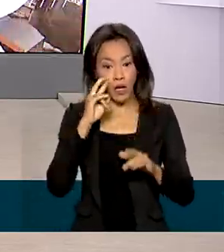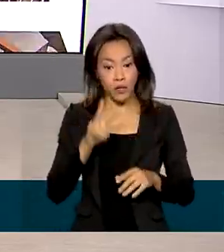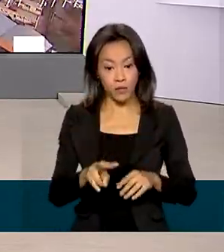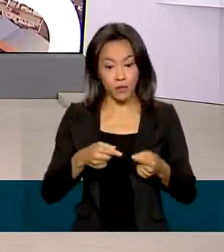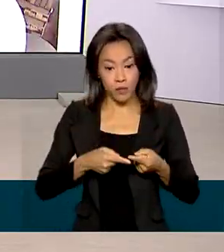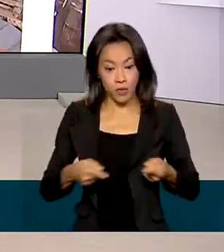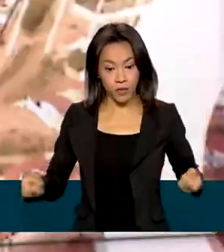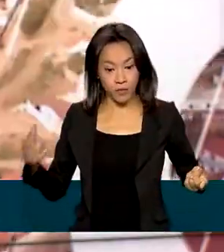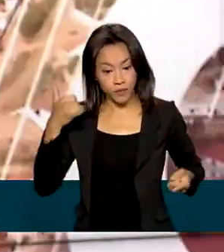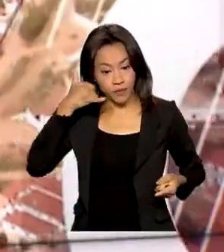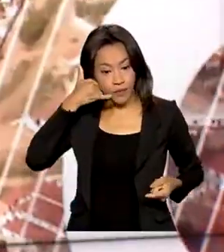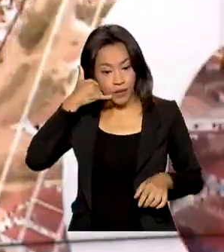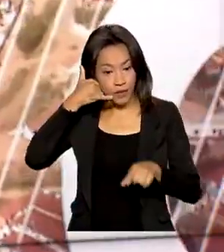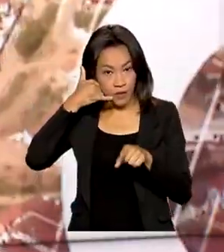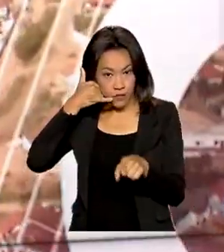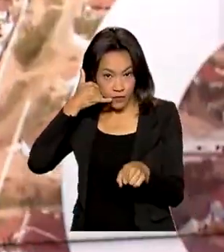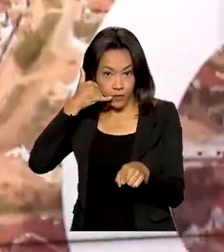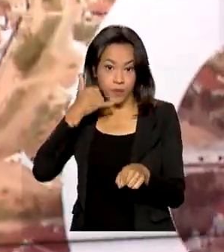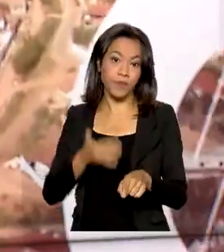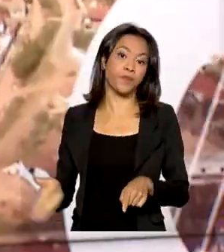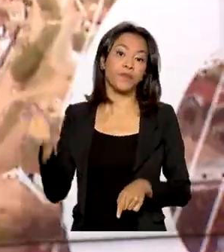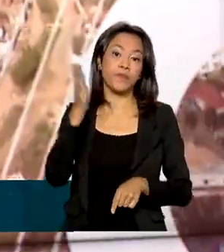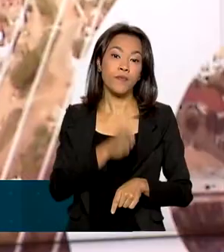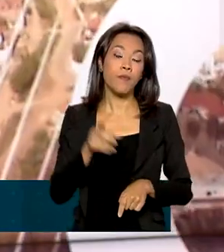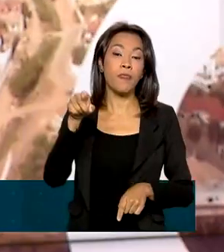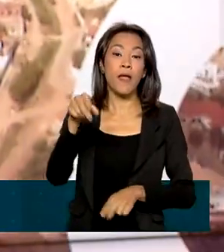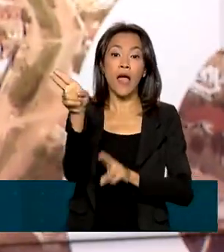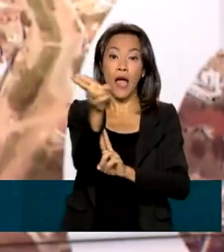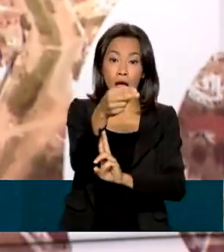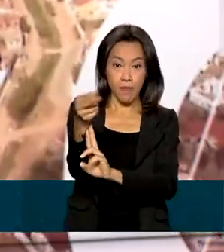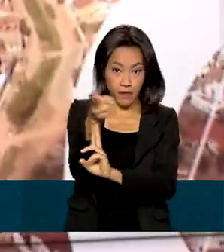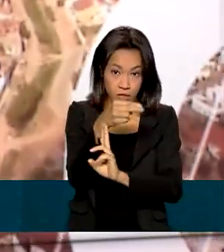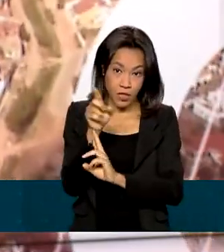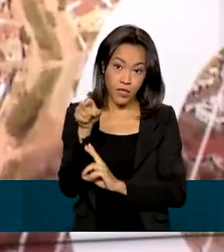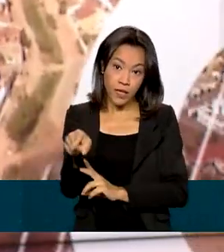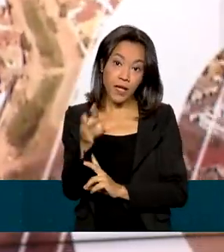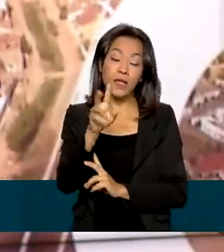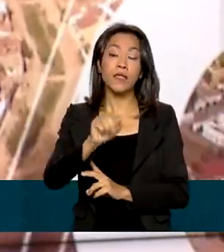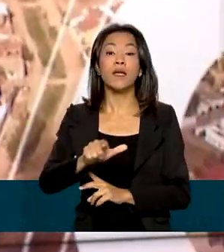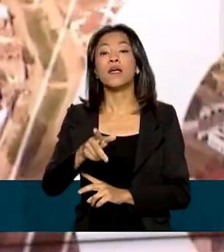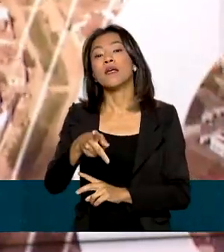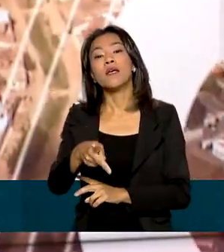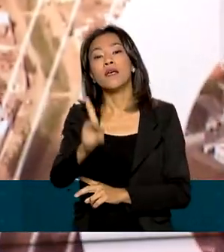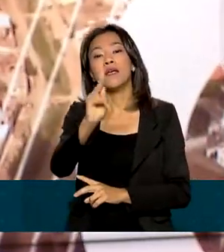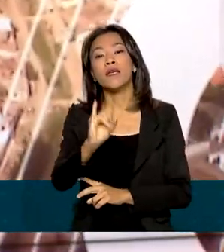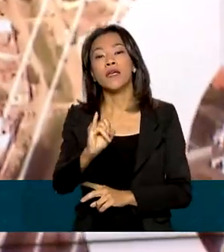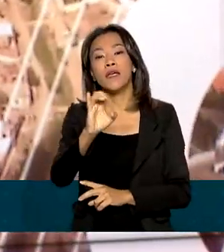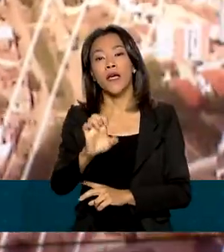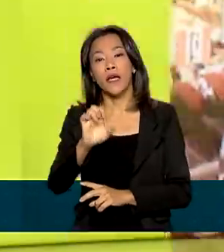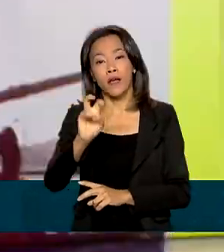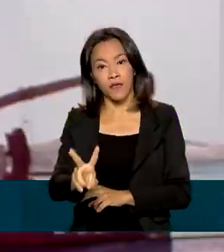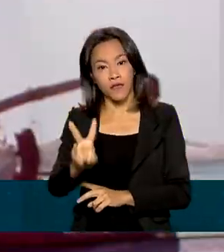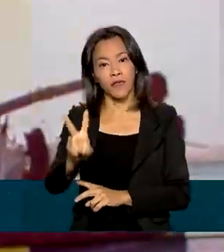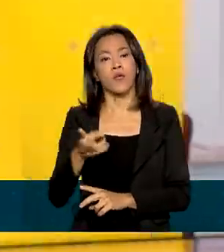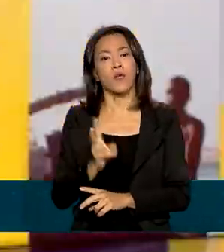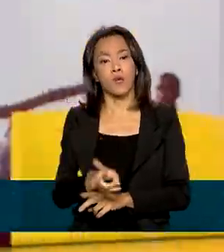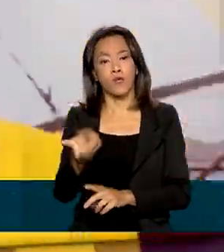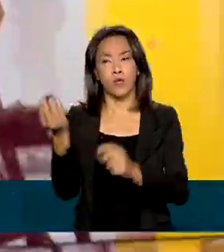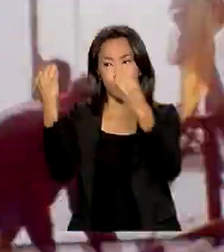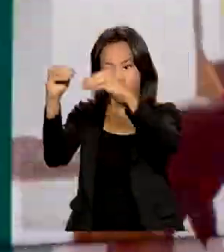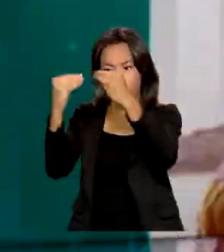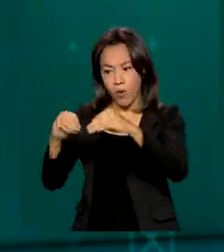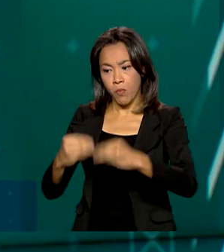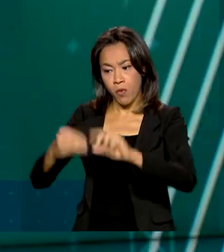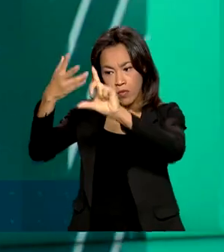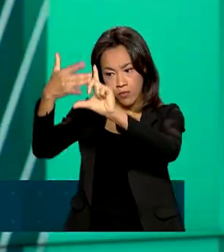aí na sua tela. A embaixada em Kiev continua transmitindo orientações por meio de mensagens em seu site, na